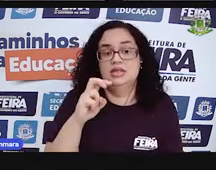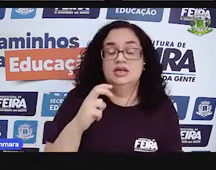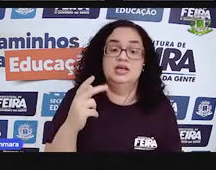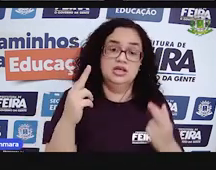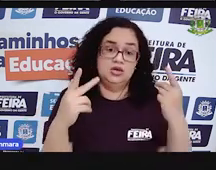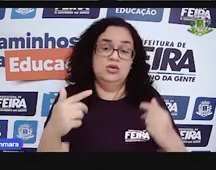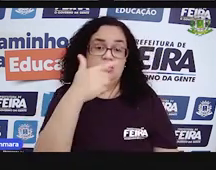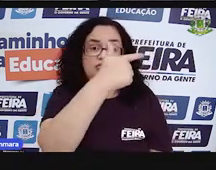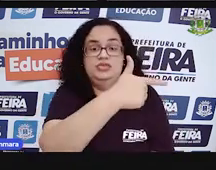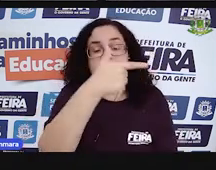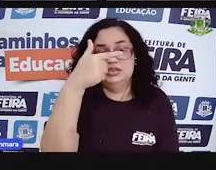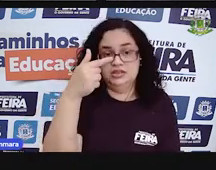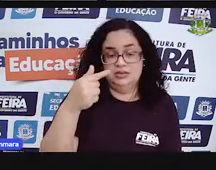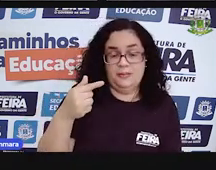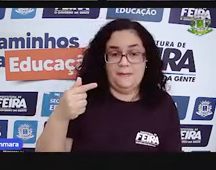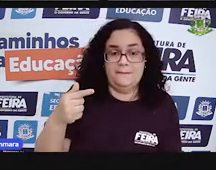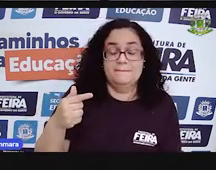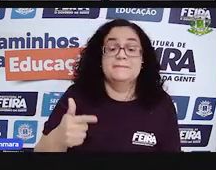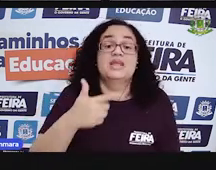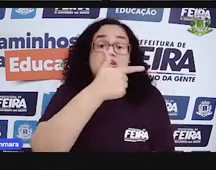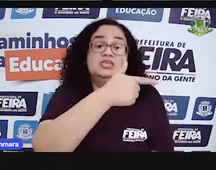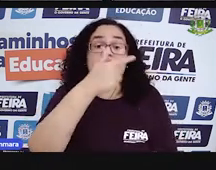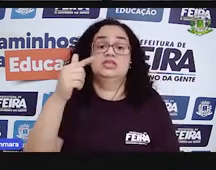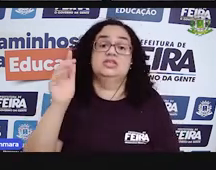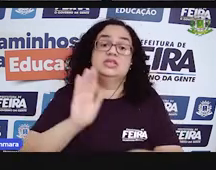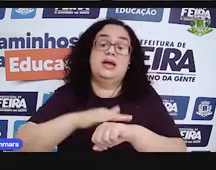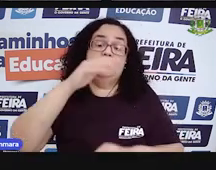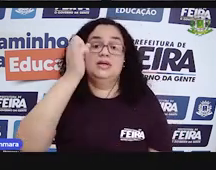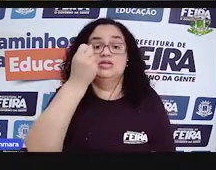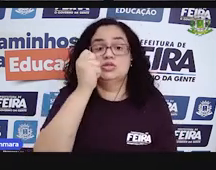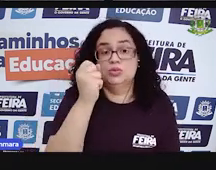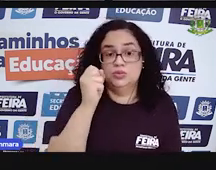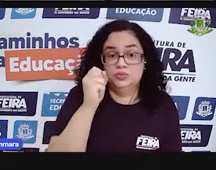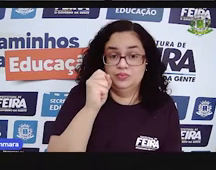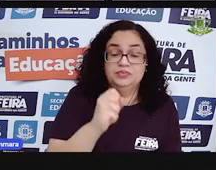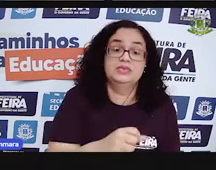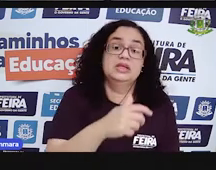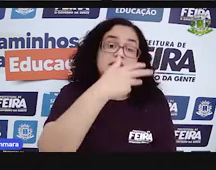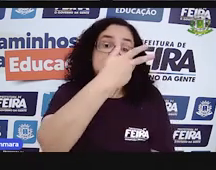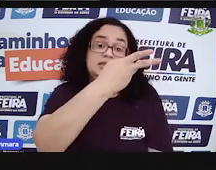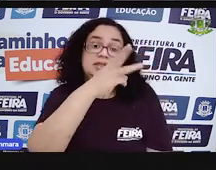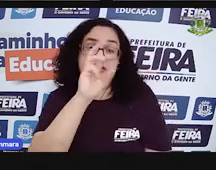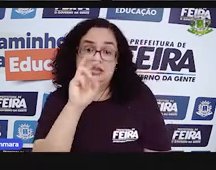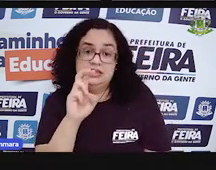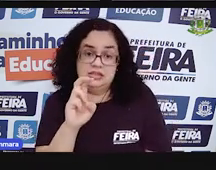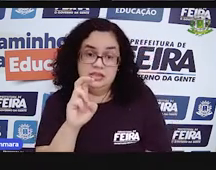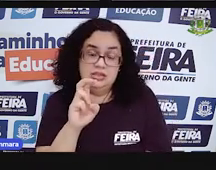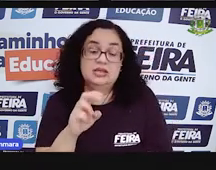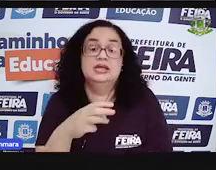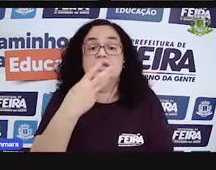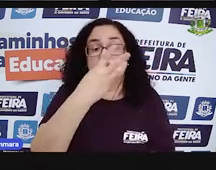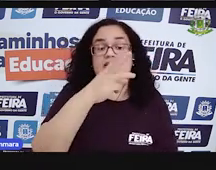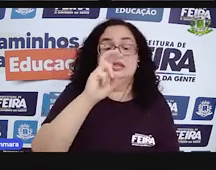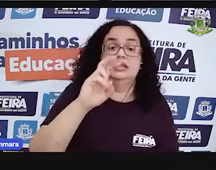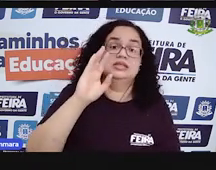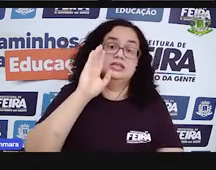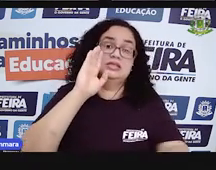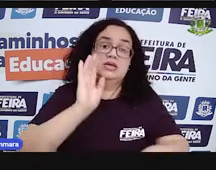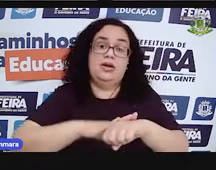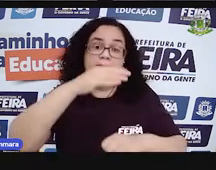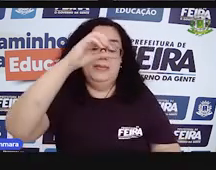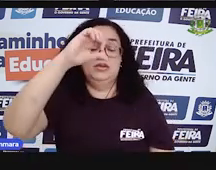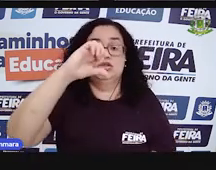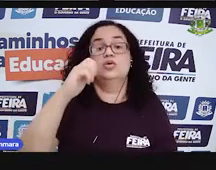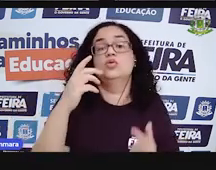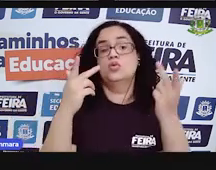27. 27 mais 8, 35. 35 mais 9,